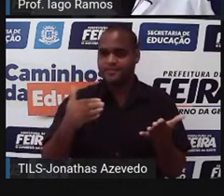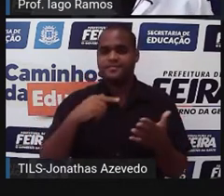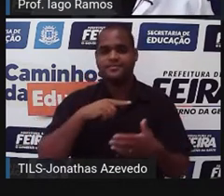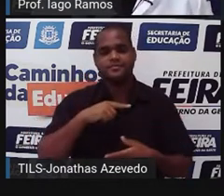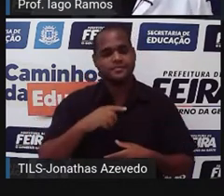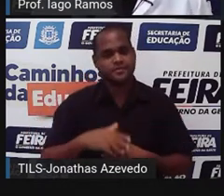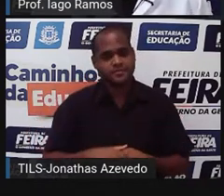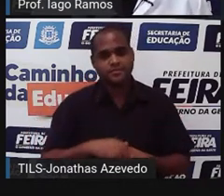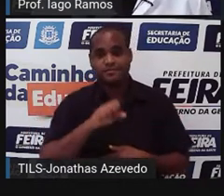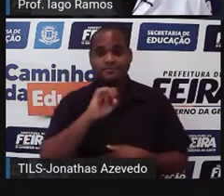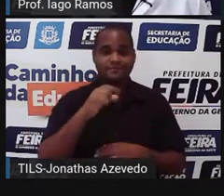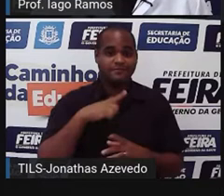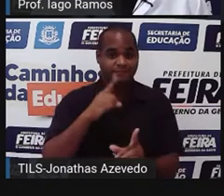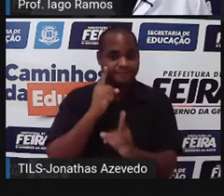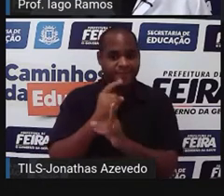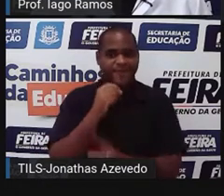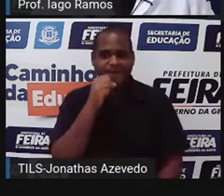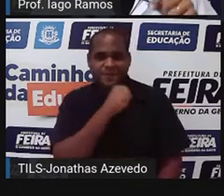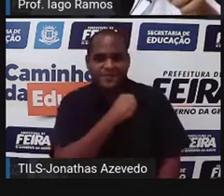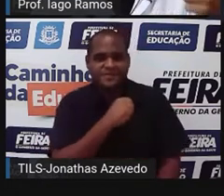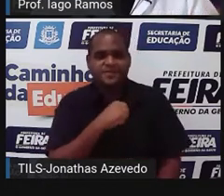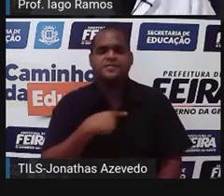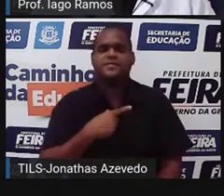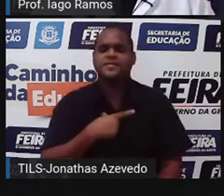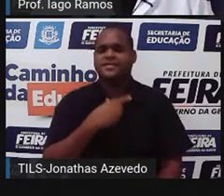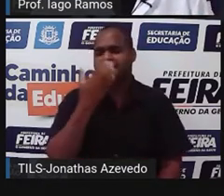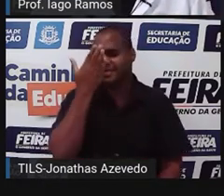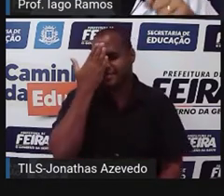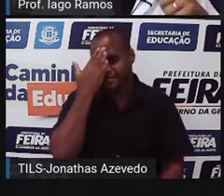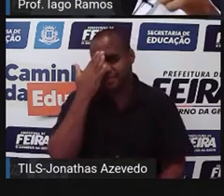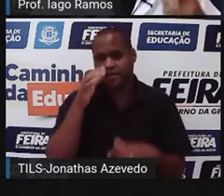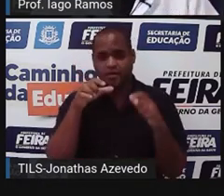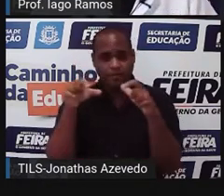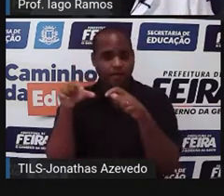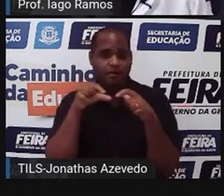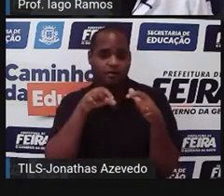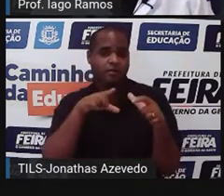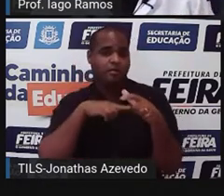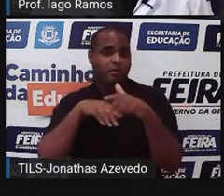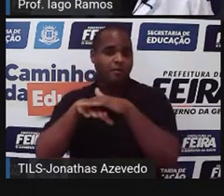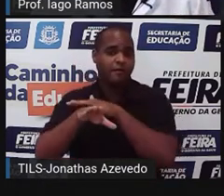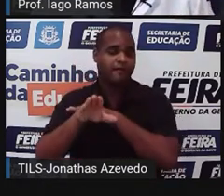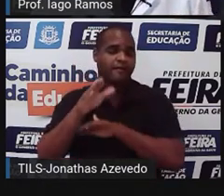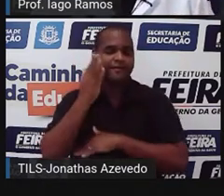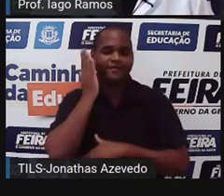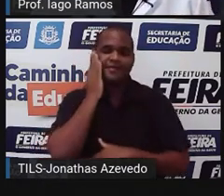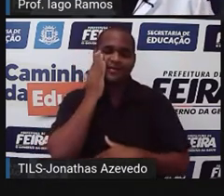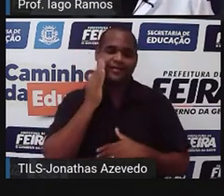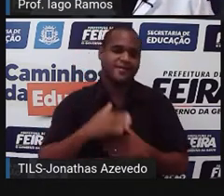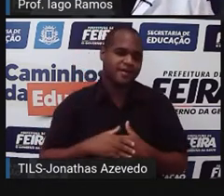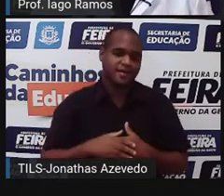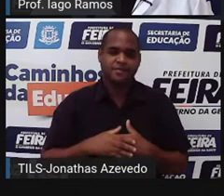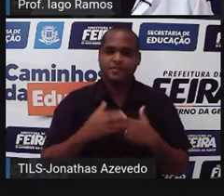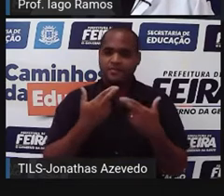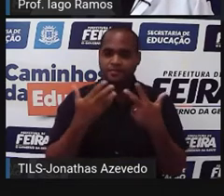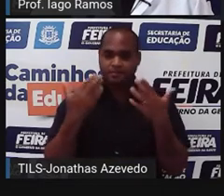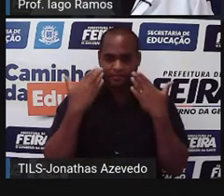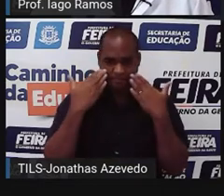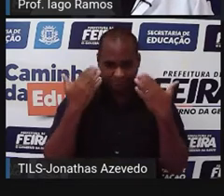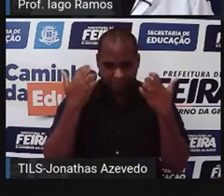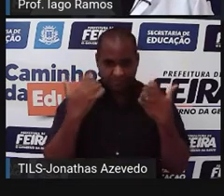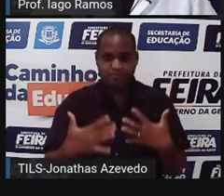Se você encontrou isso muito rapidamente, é porque você sabe onde está. Você sabe onde você colocou. E isso mostra, né?